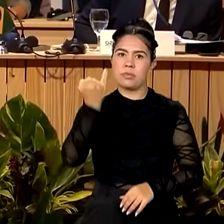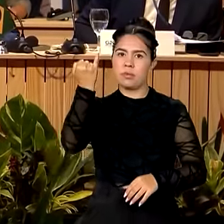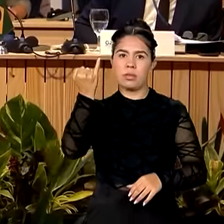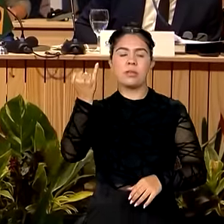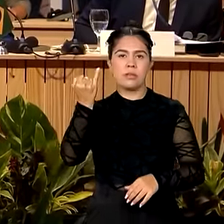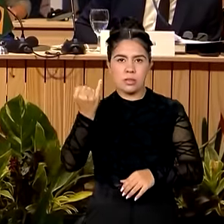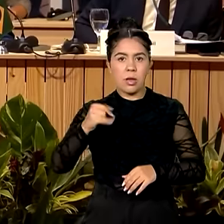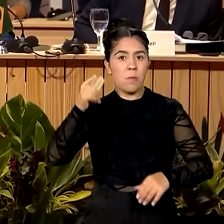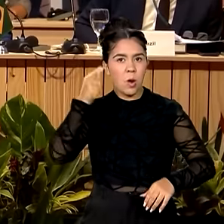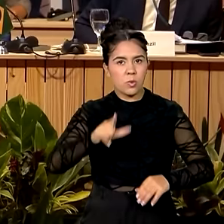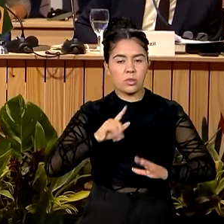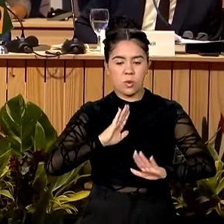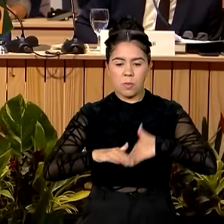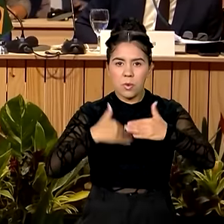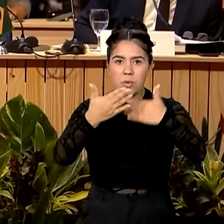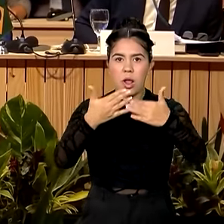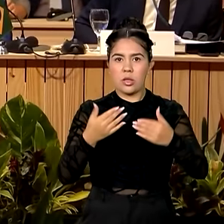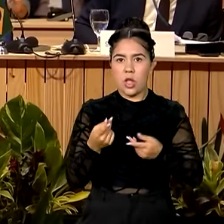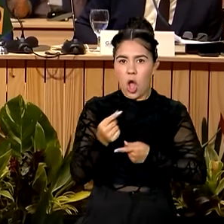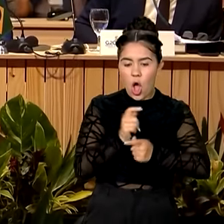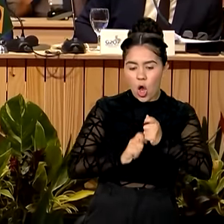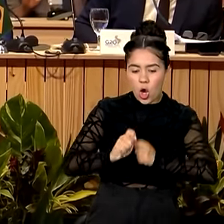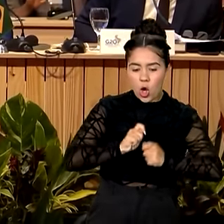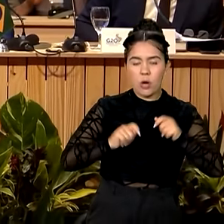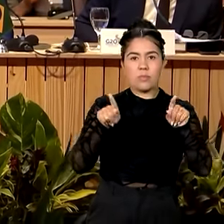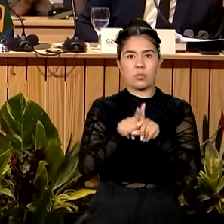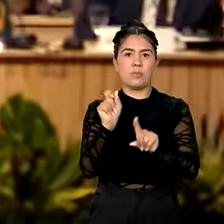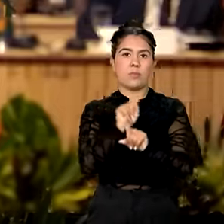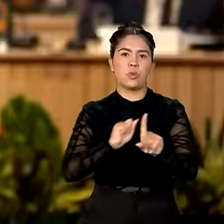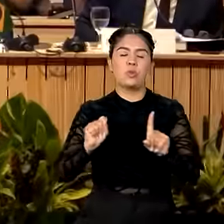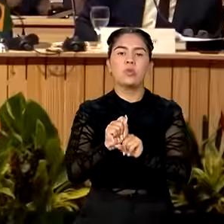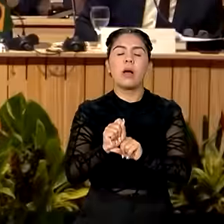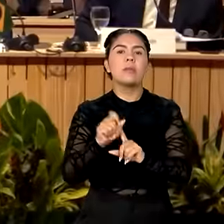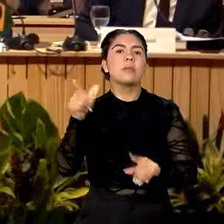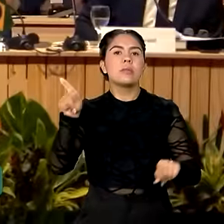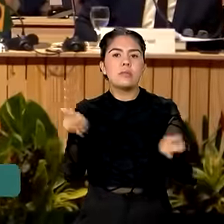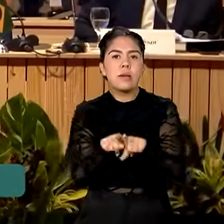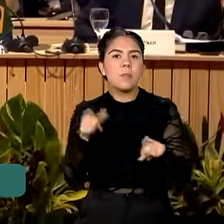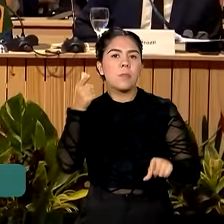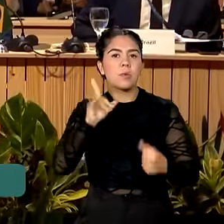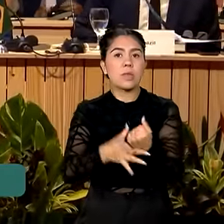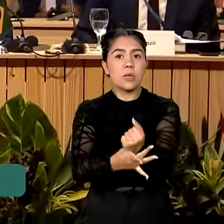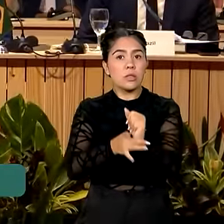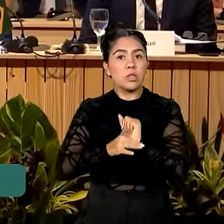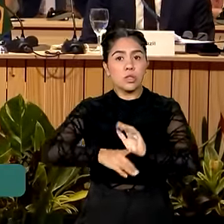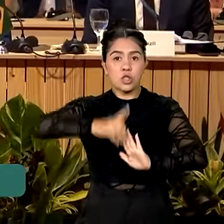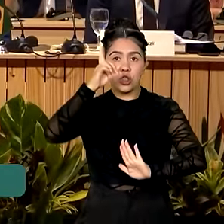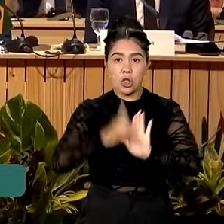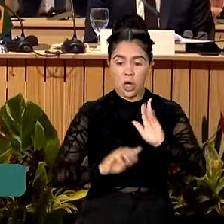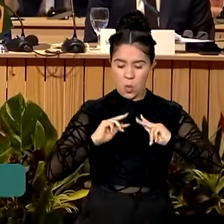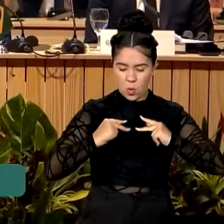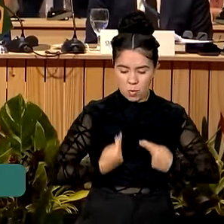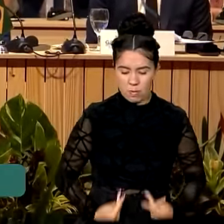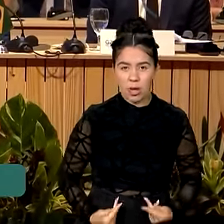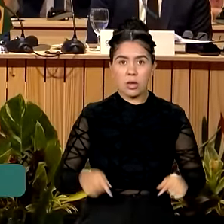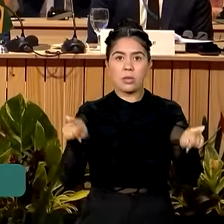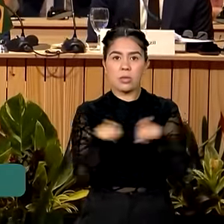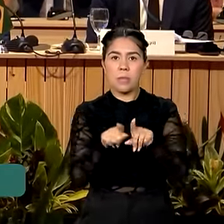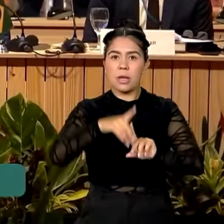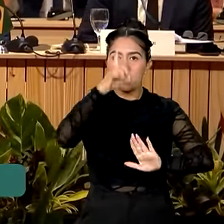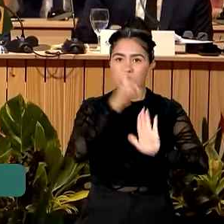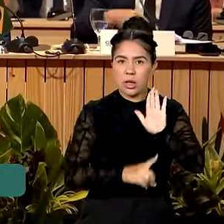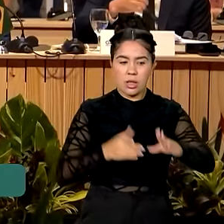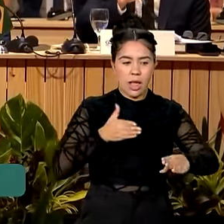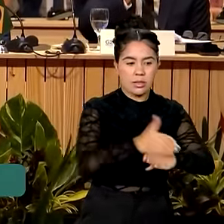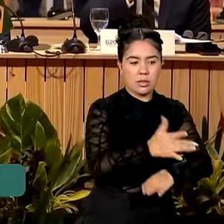progresso econômico e social, mas também para a garantia dos direitos humanos, incluindo o direito à saúde